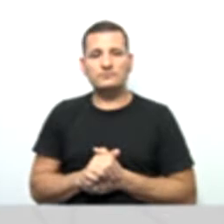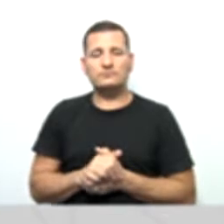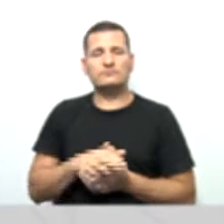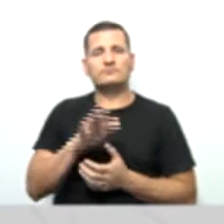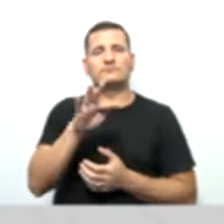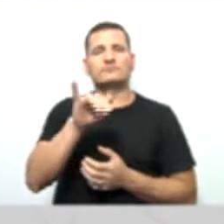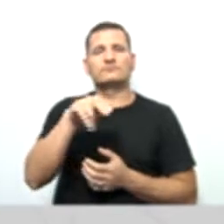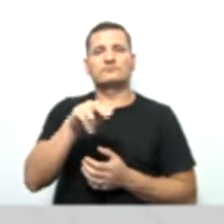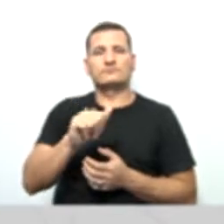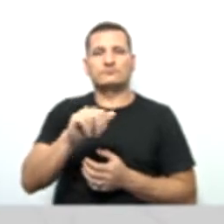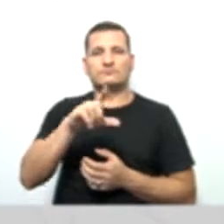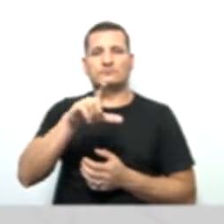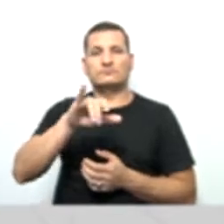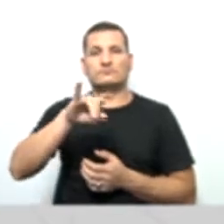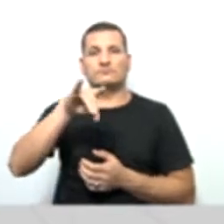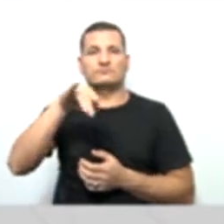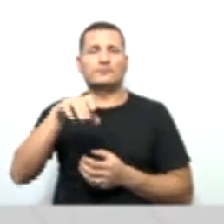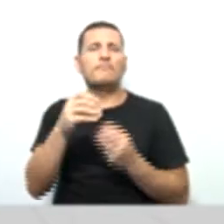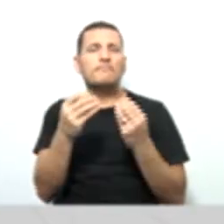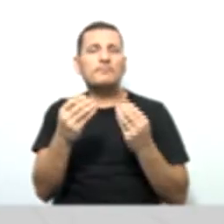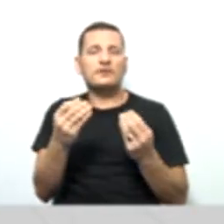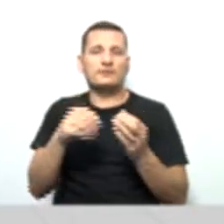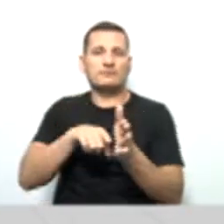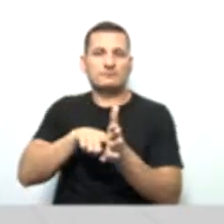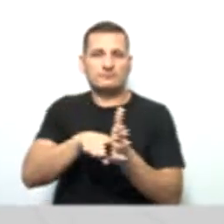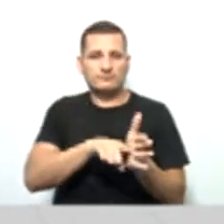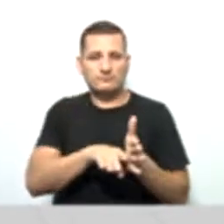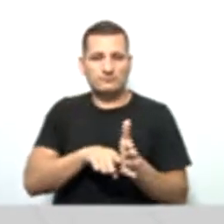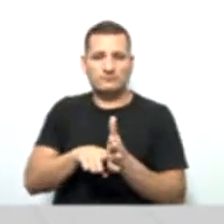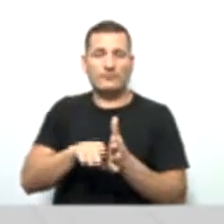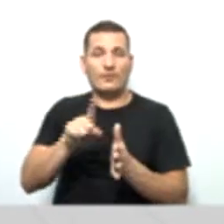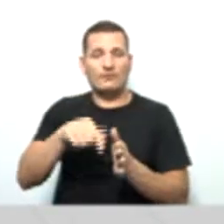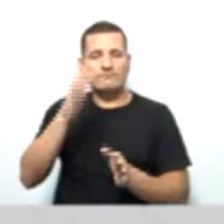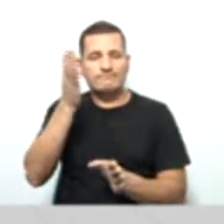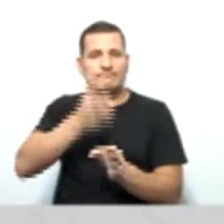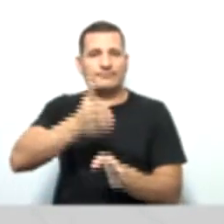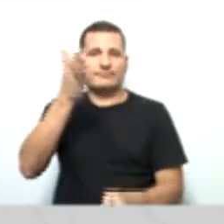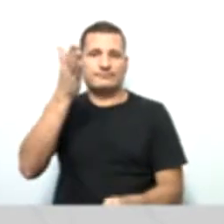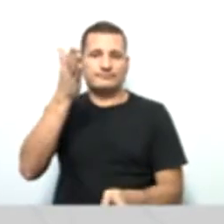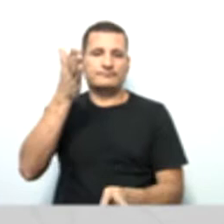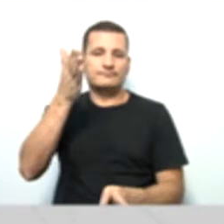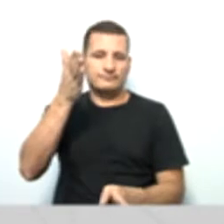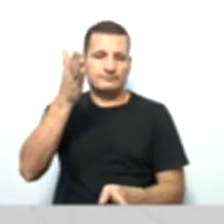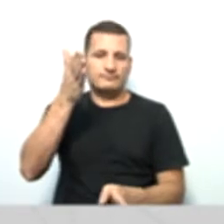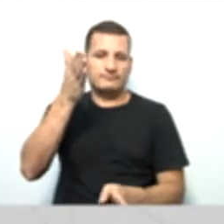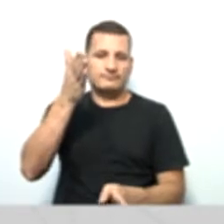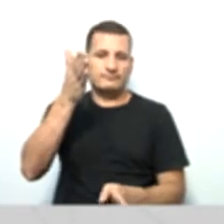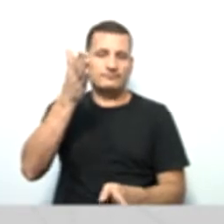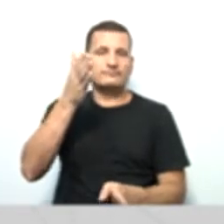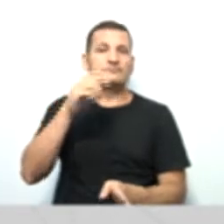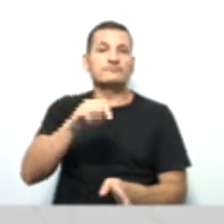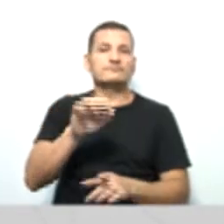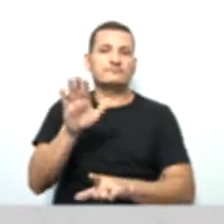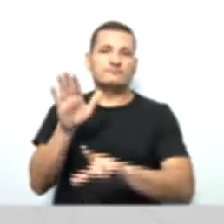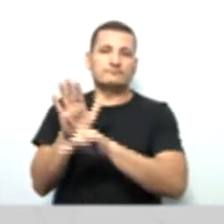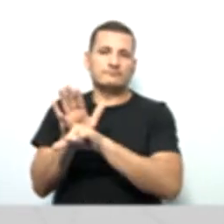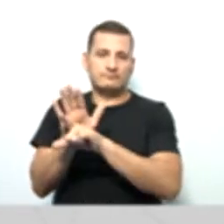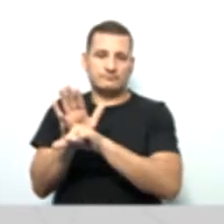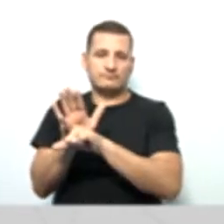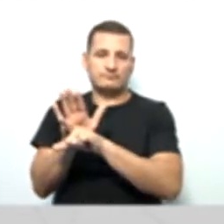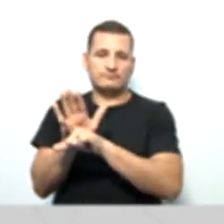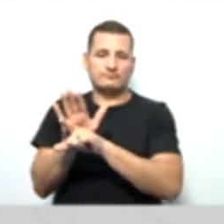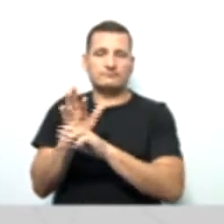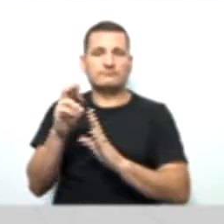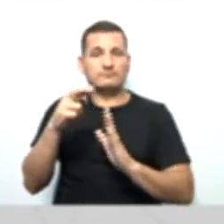Finalidade da auditoria, comprovar a conformidade com as leis, normas,